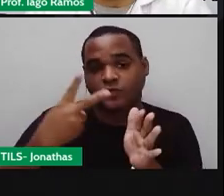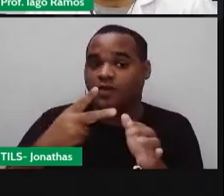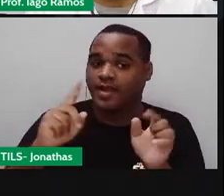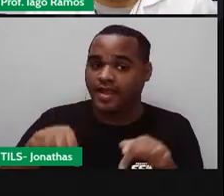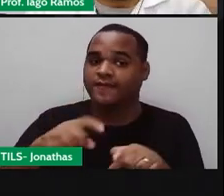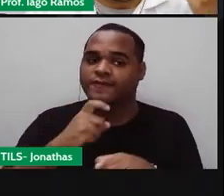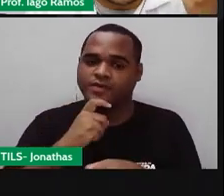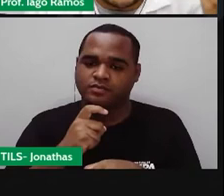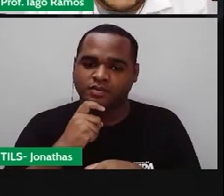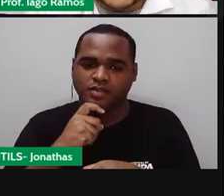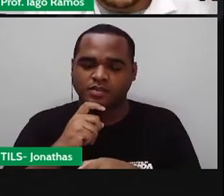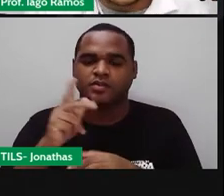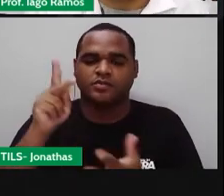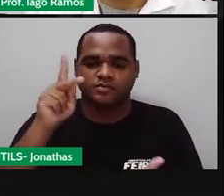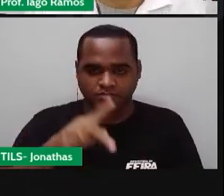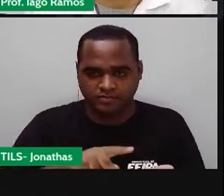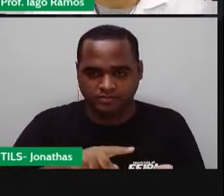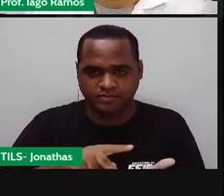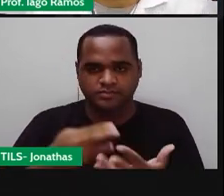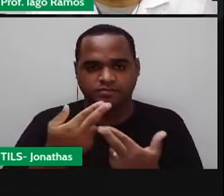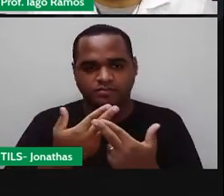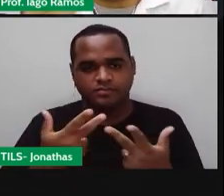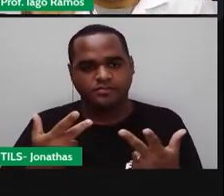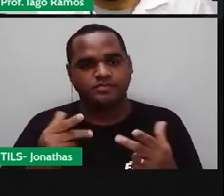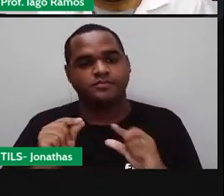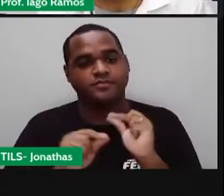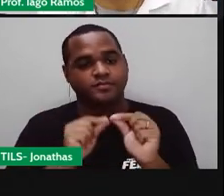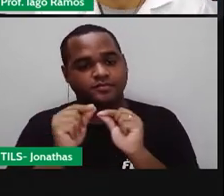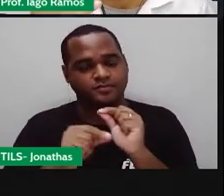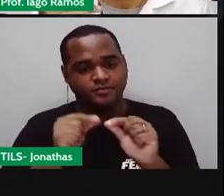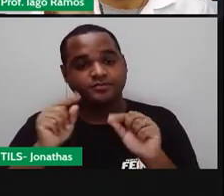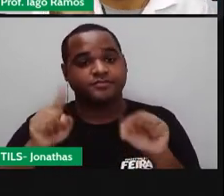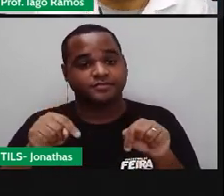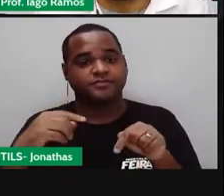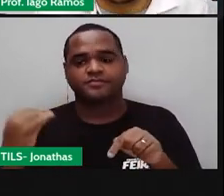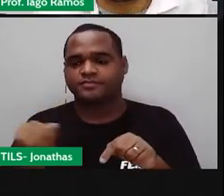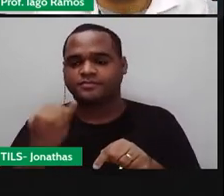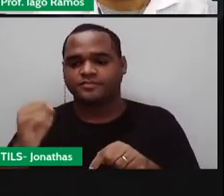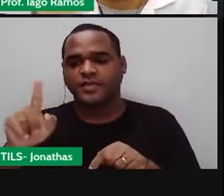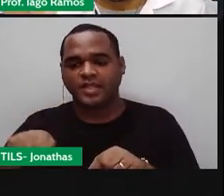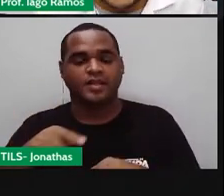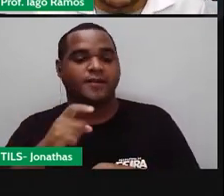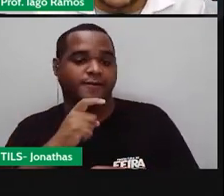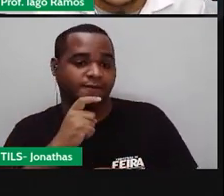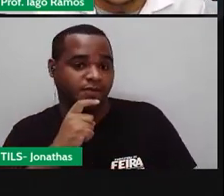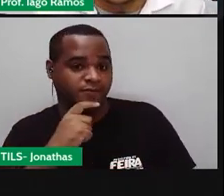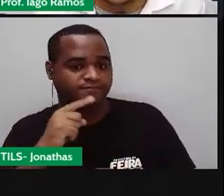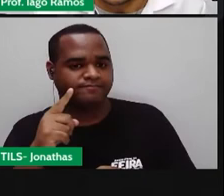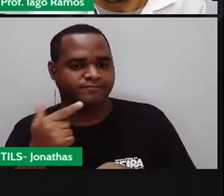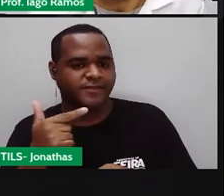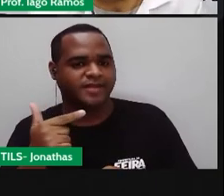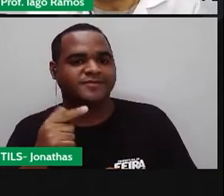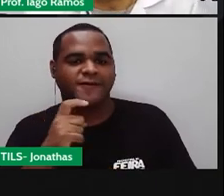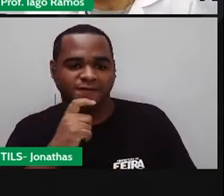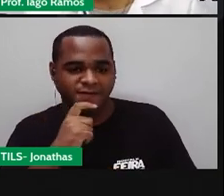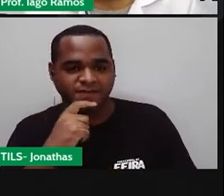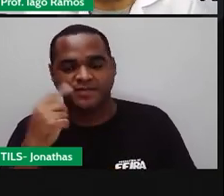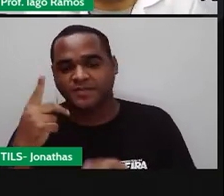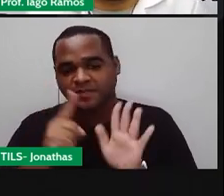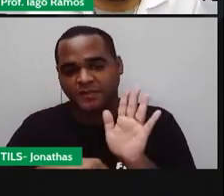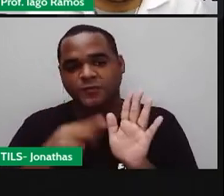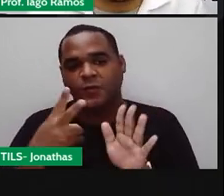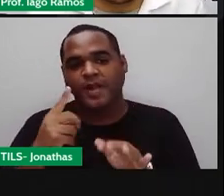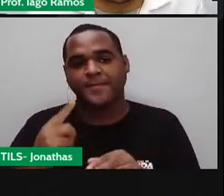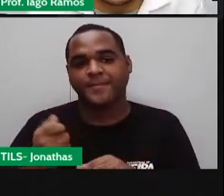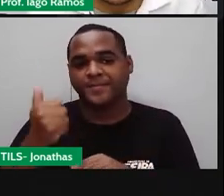frio. É uma temperatura mais abaixo de zero. Então, menos dois é menor do que um. Ou outra